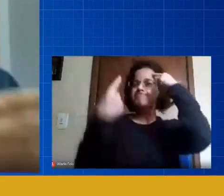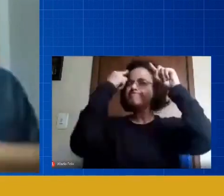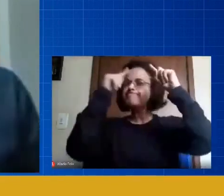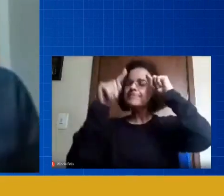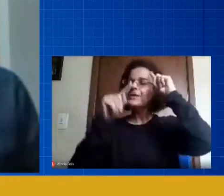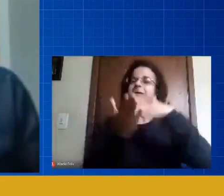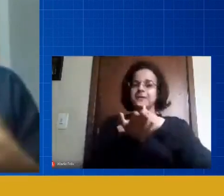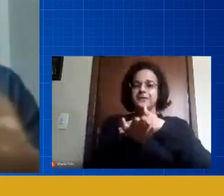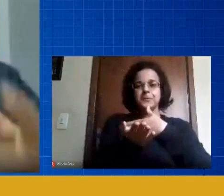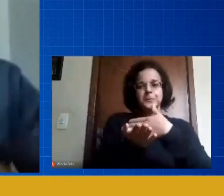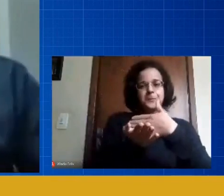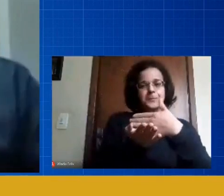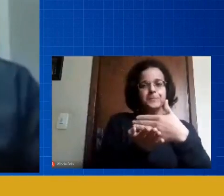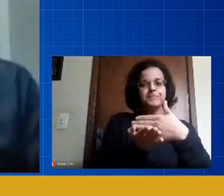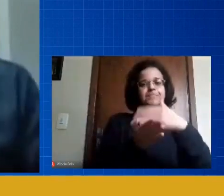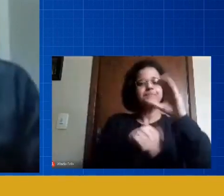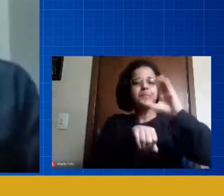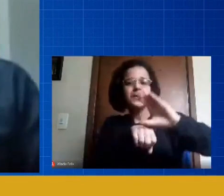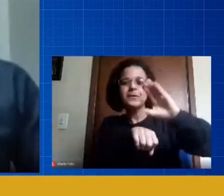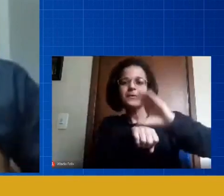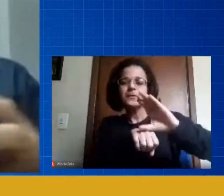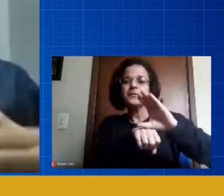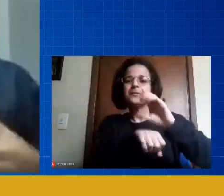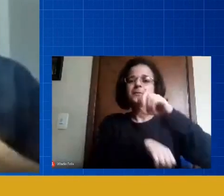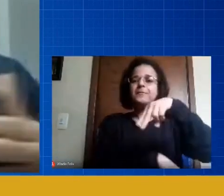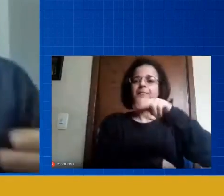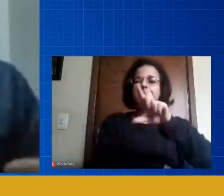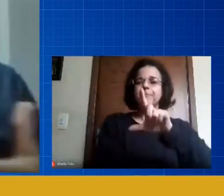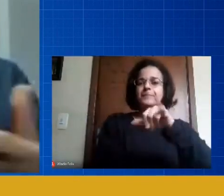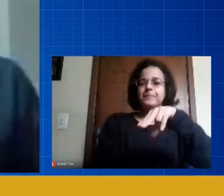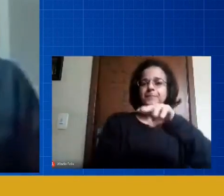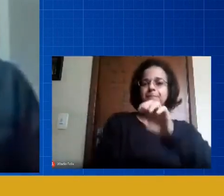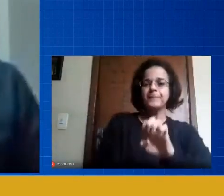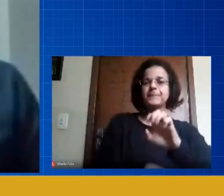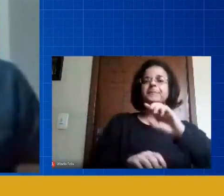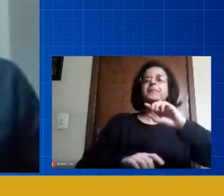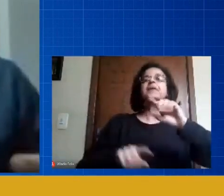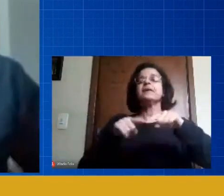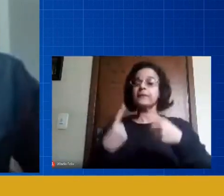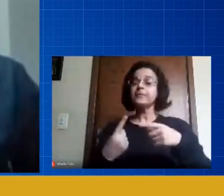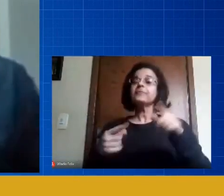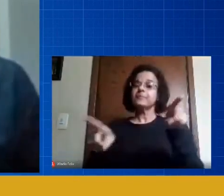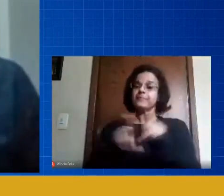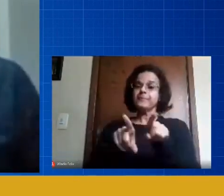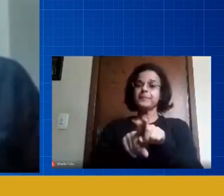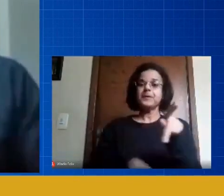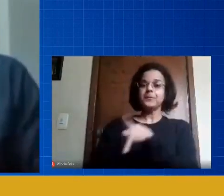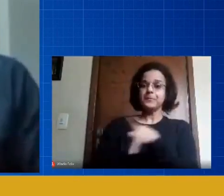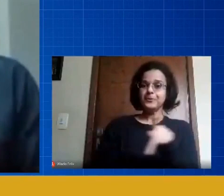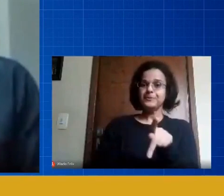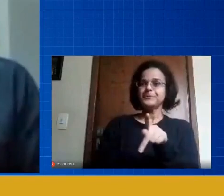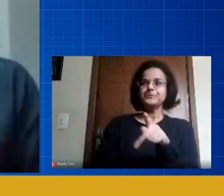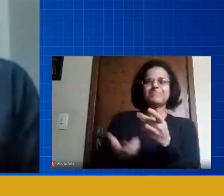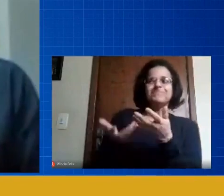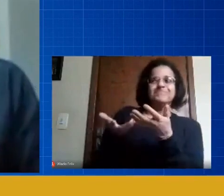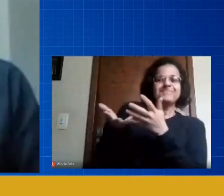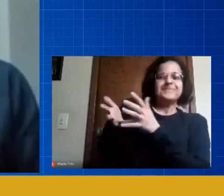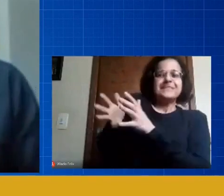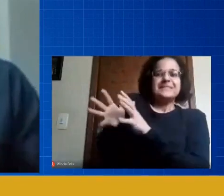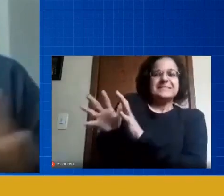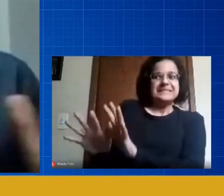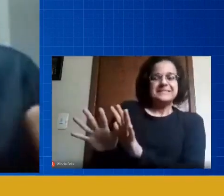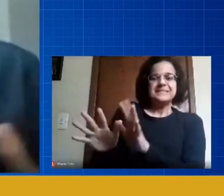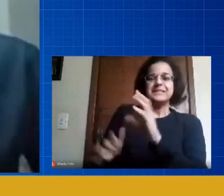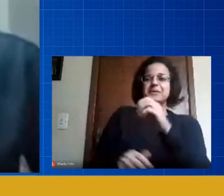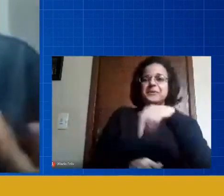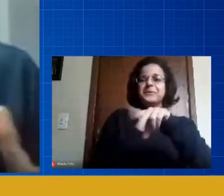devagar fazendo alguns cursos online, algumas coisinhas, mas, até porque os professores tinham muita resistência com o online,